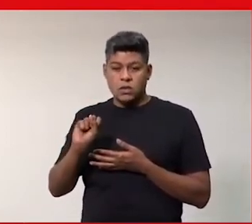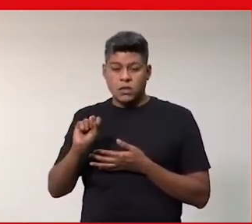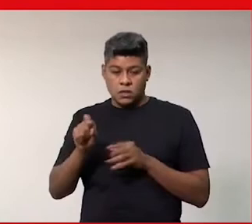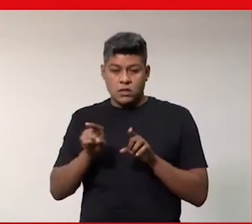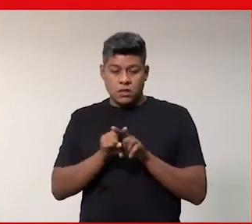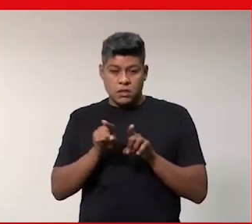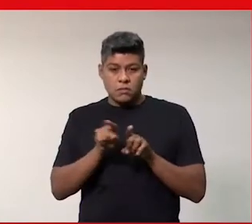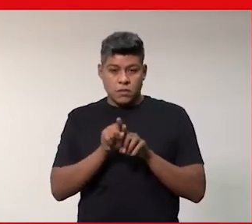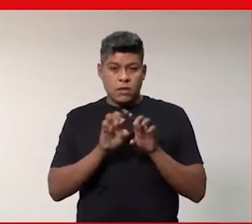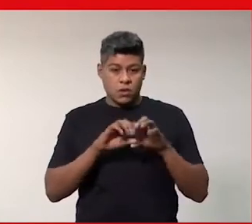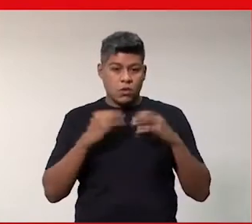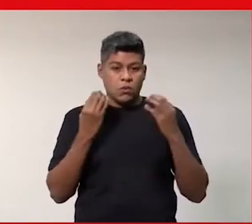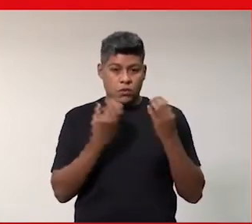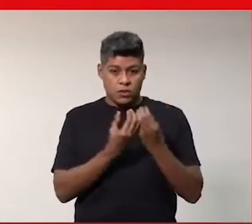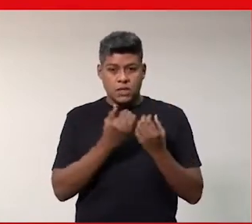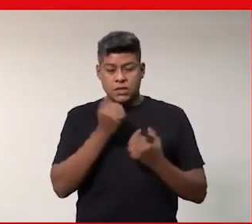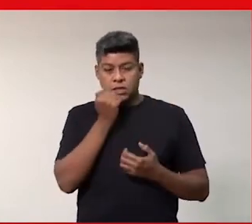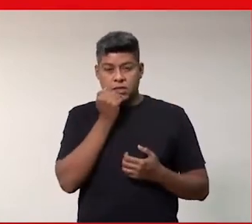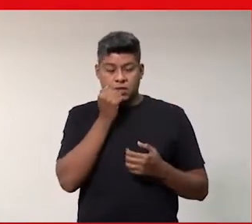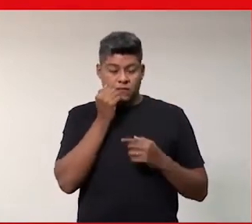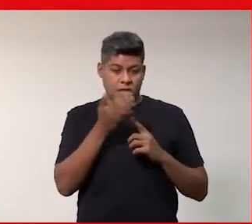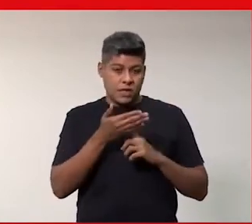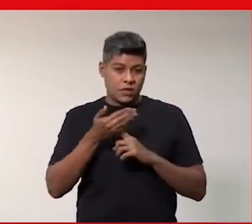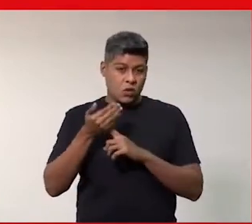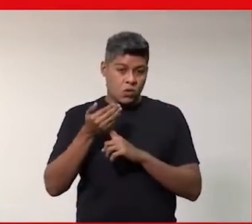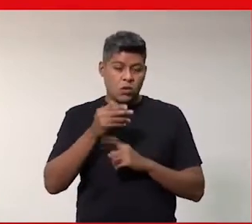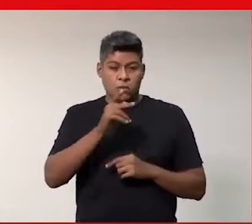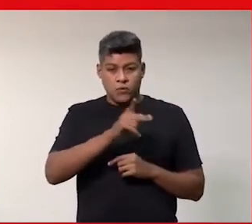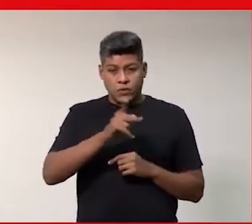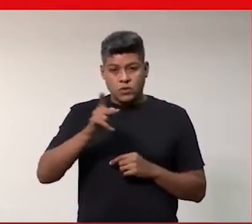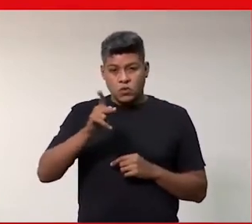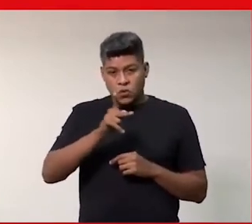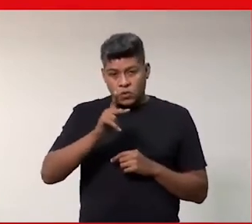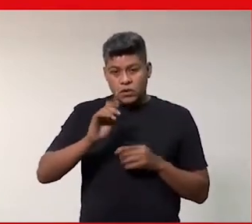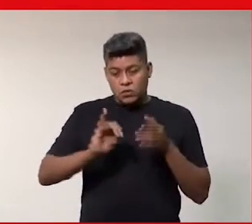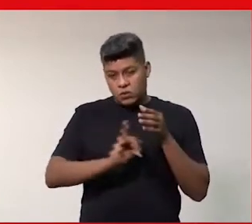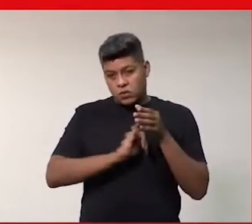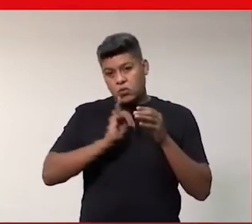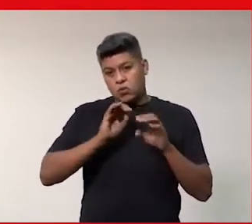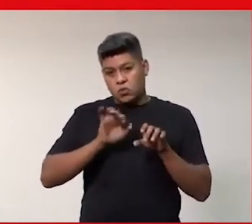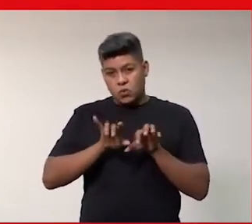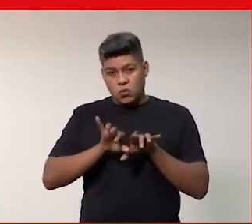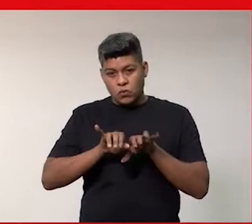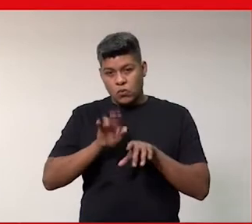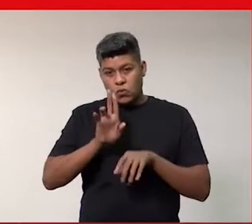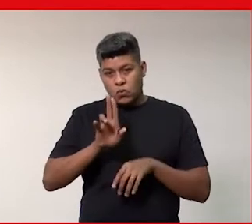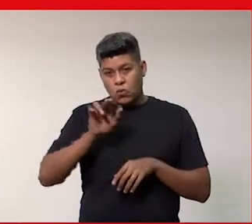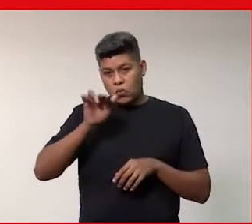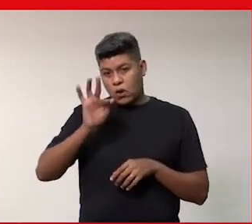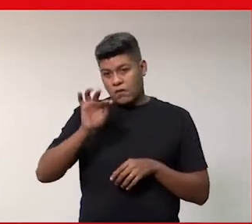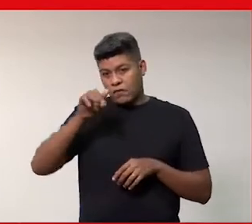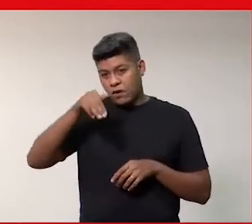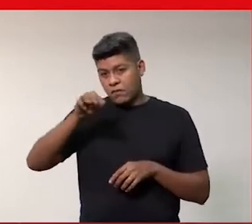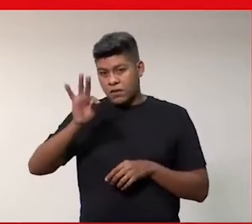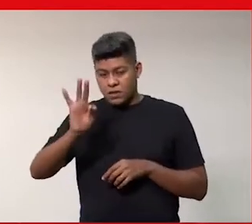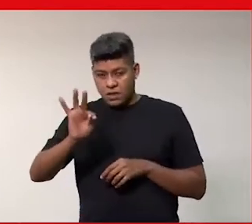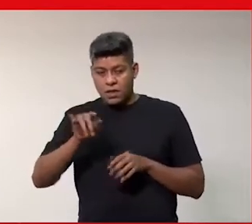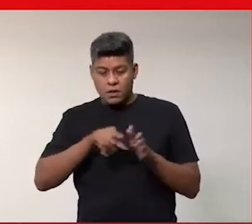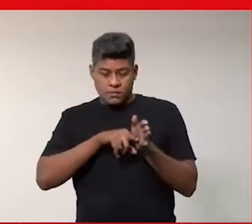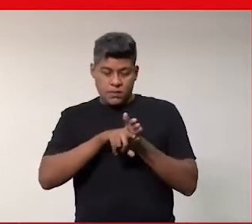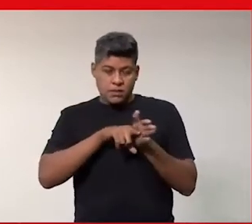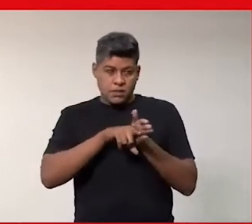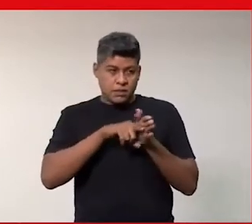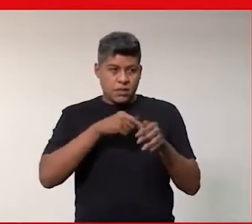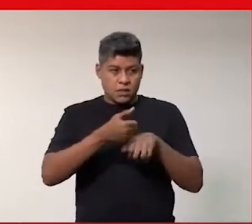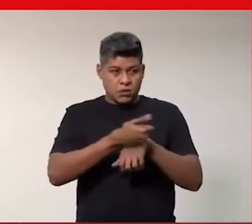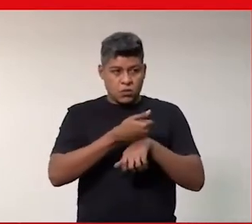Comunidade Científica e Tecnológica, né, professora do Instituto de Computação da UFMT, pesquisadora do Laboratório de